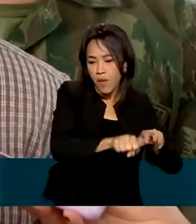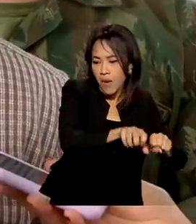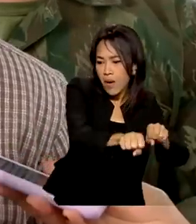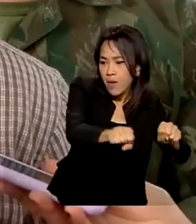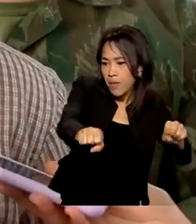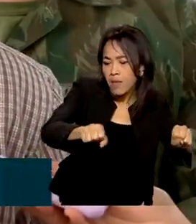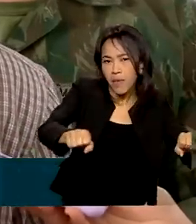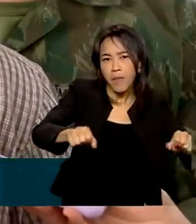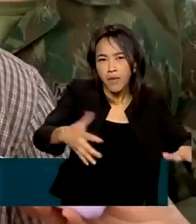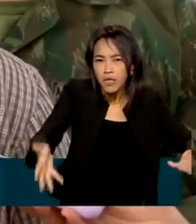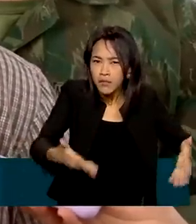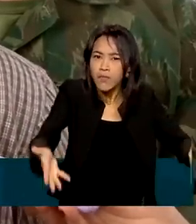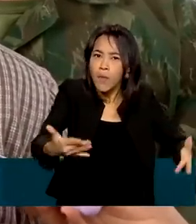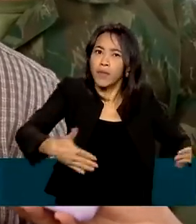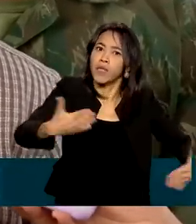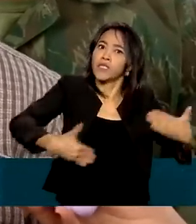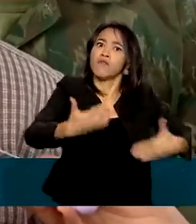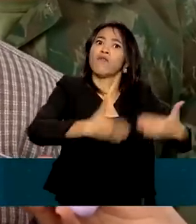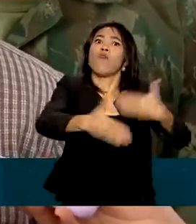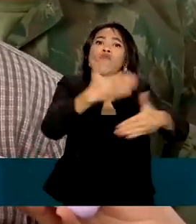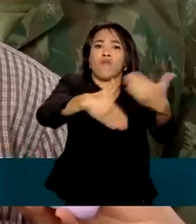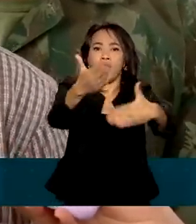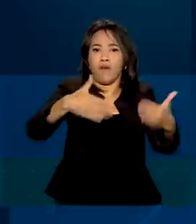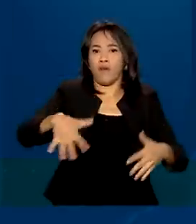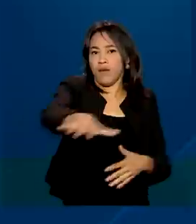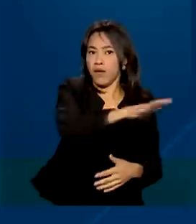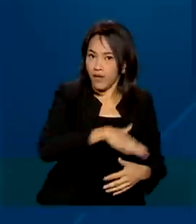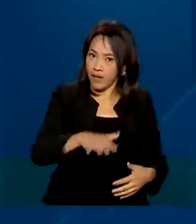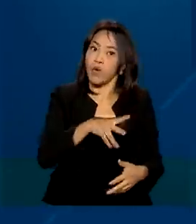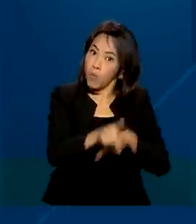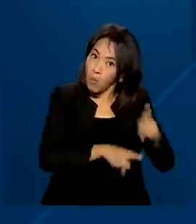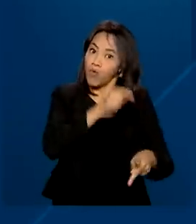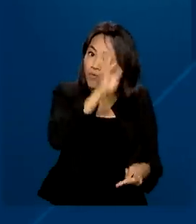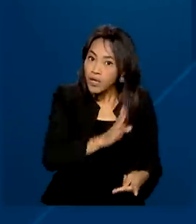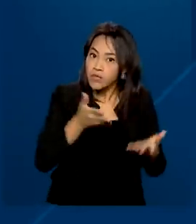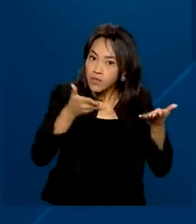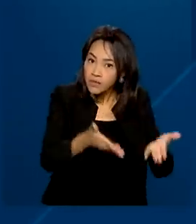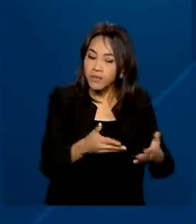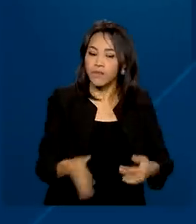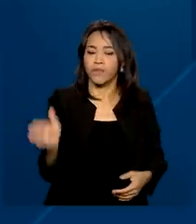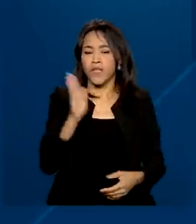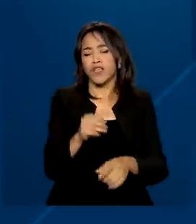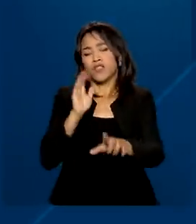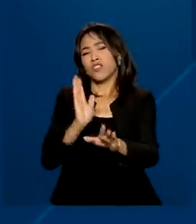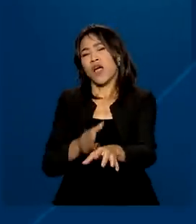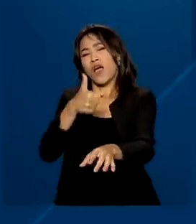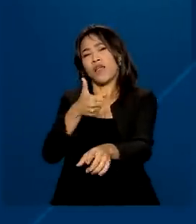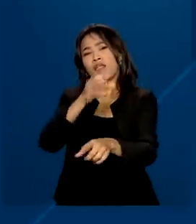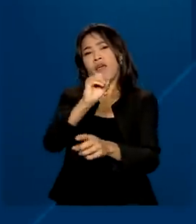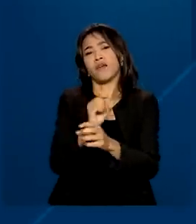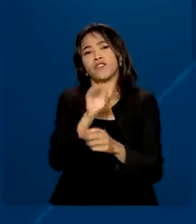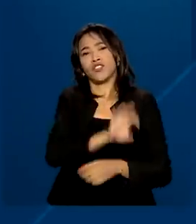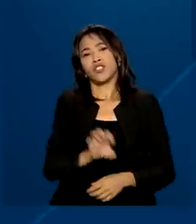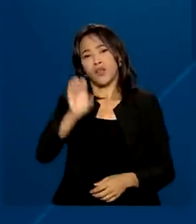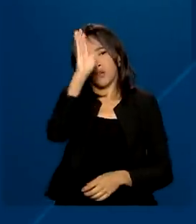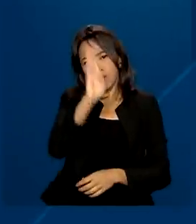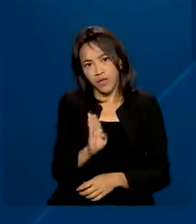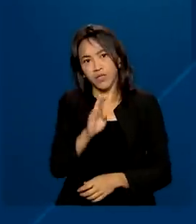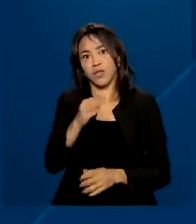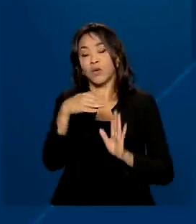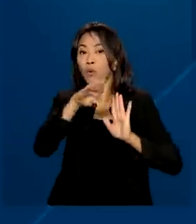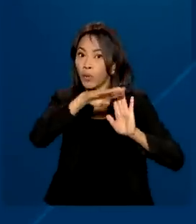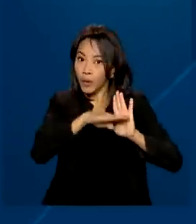desenvolver essa região por brasileiros. O Calha Norte já atuou em 10 estados brasileiros. O programa